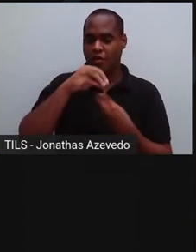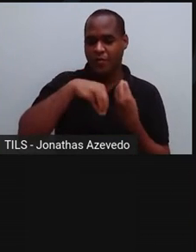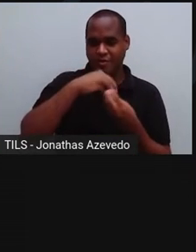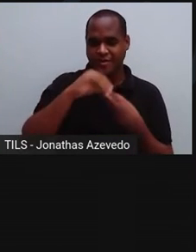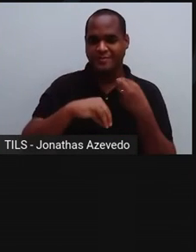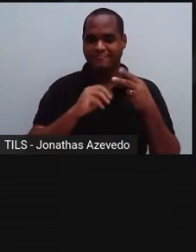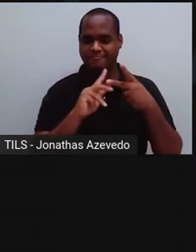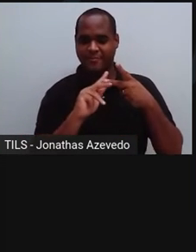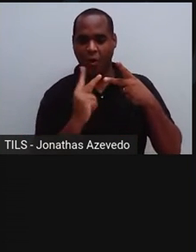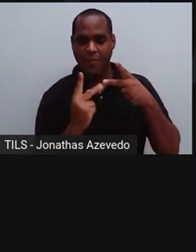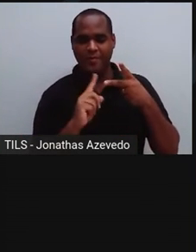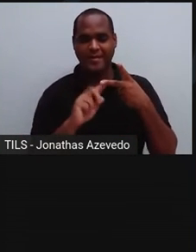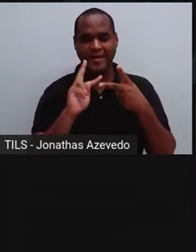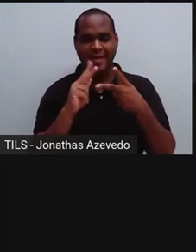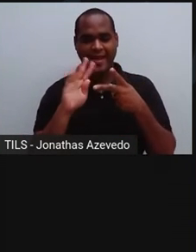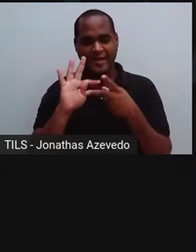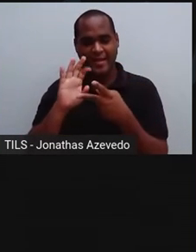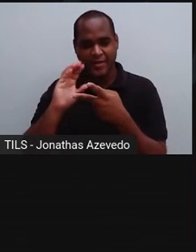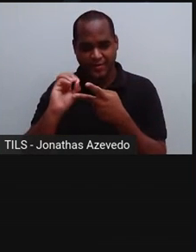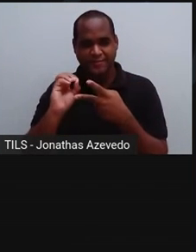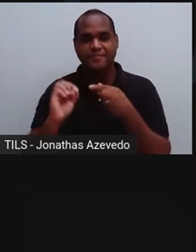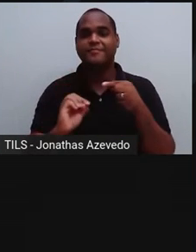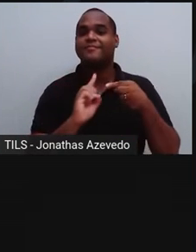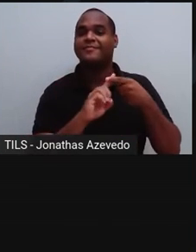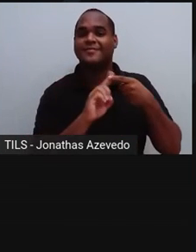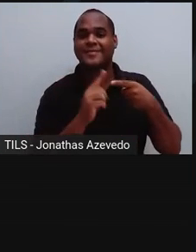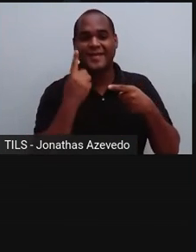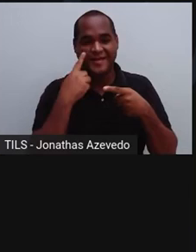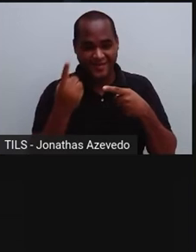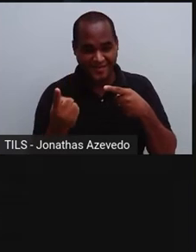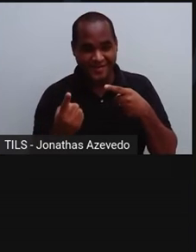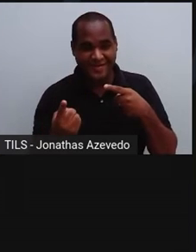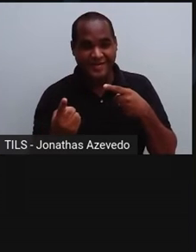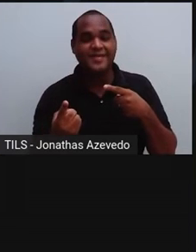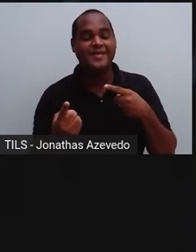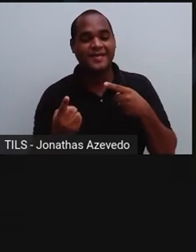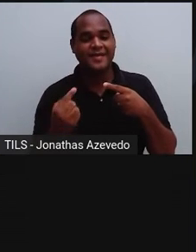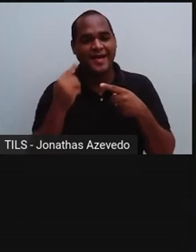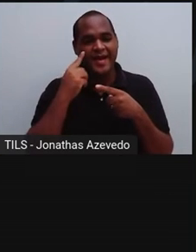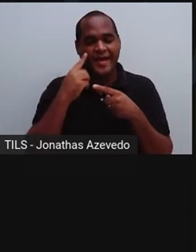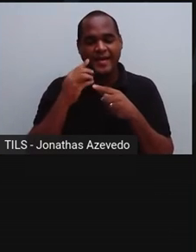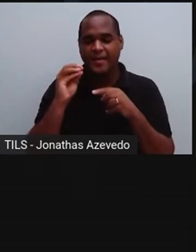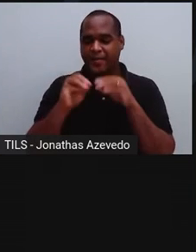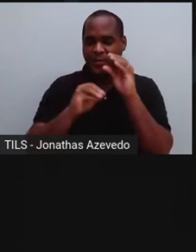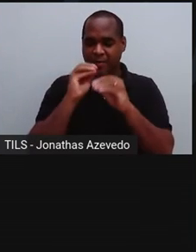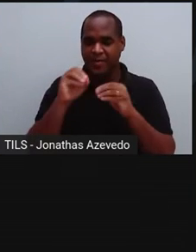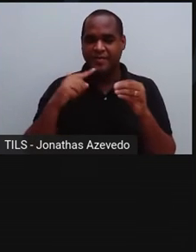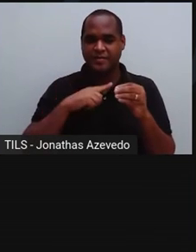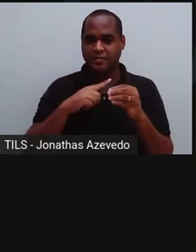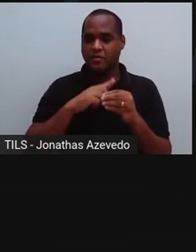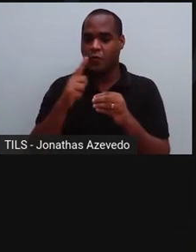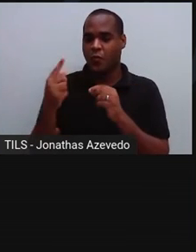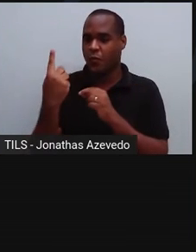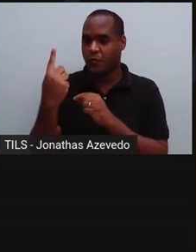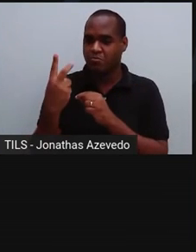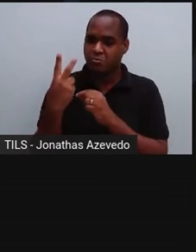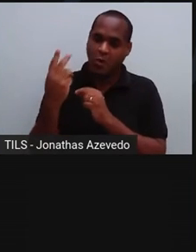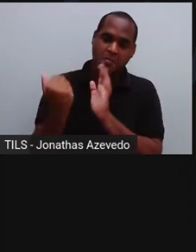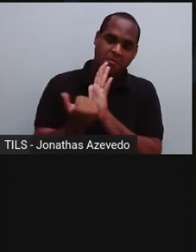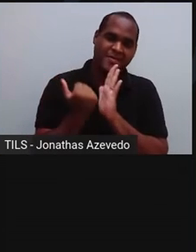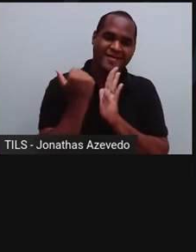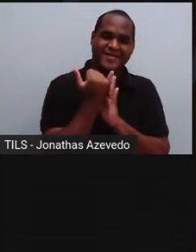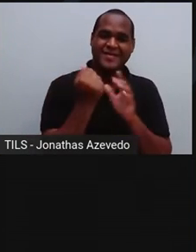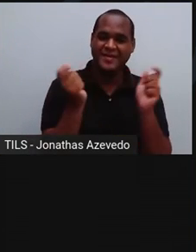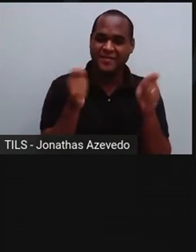heterogêneas. As misturas heterogêneas são aquelas constituídas por duas ou mais substâncias que podem ser